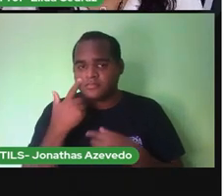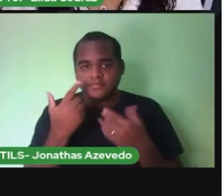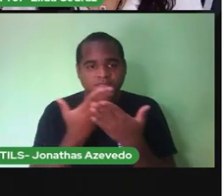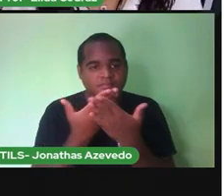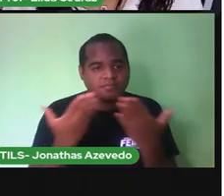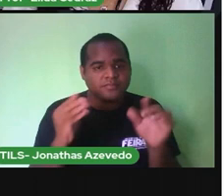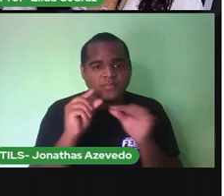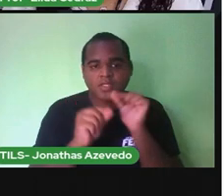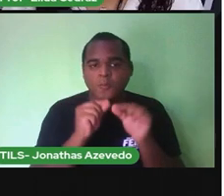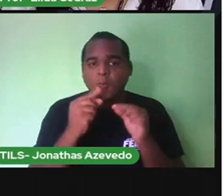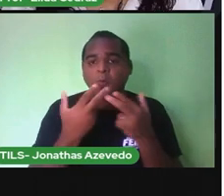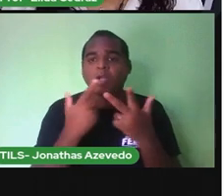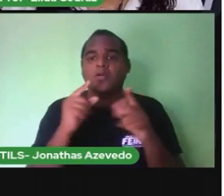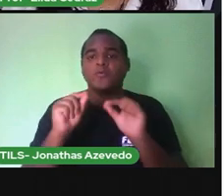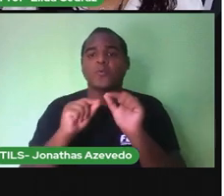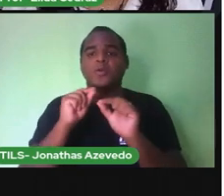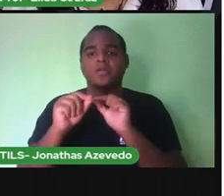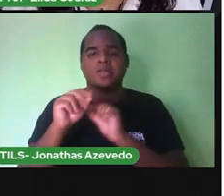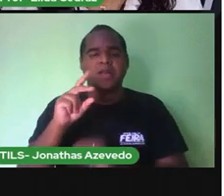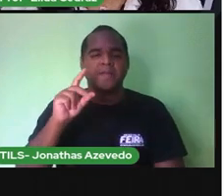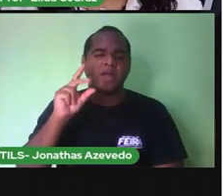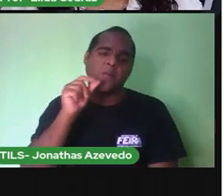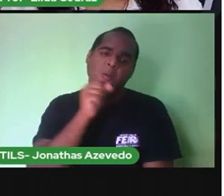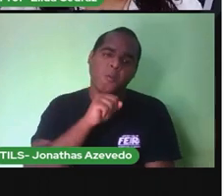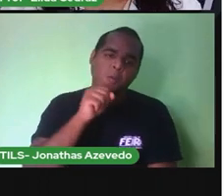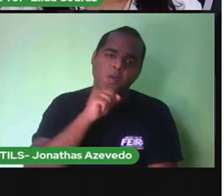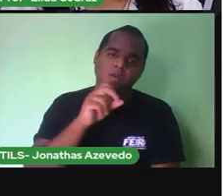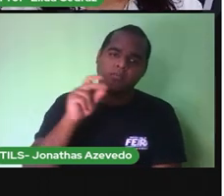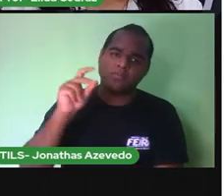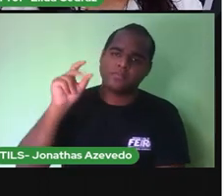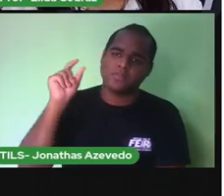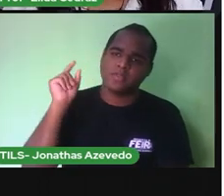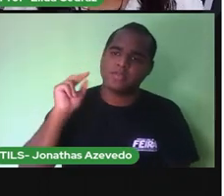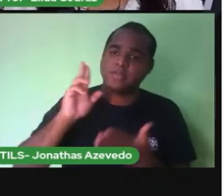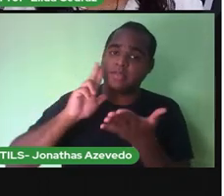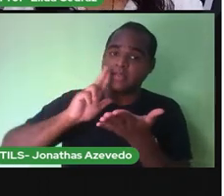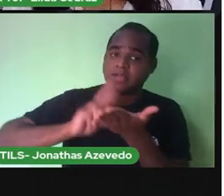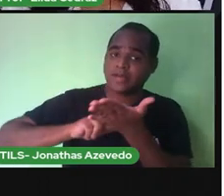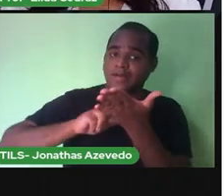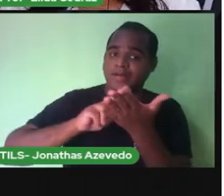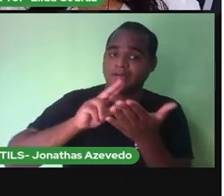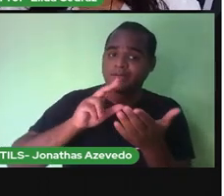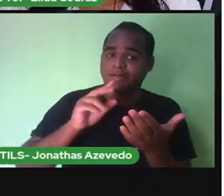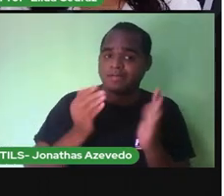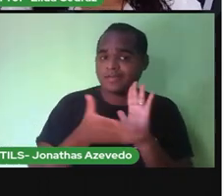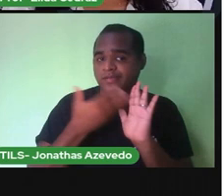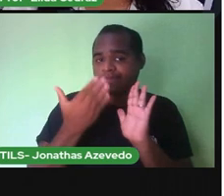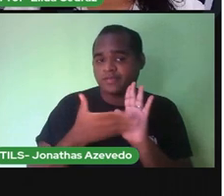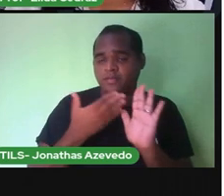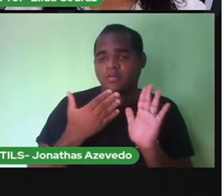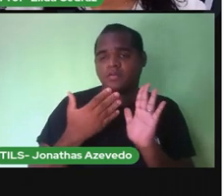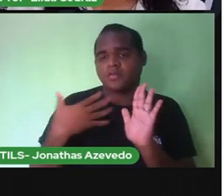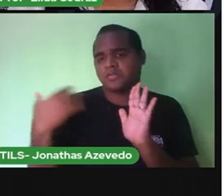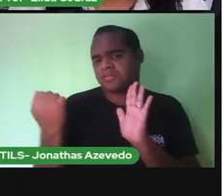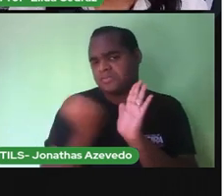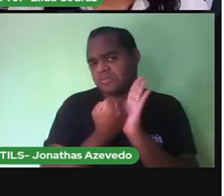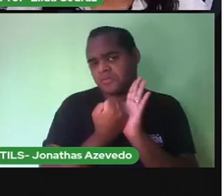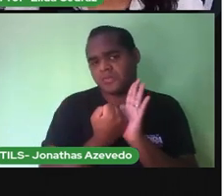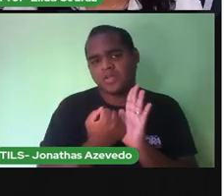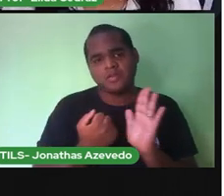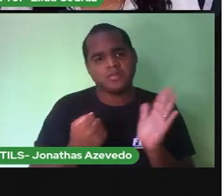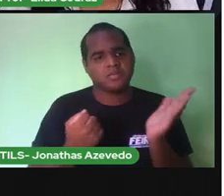esses itens são objetos antigos. Cartas, livros, documentos,